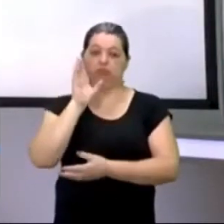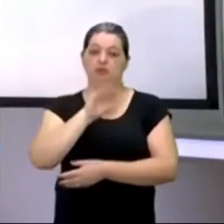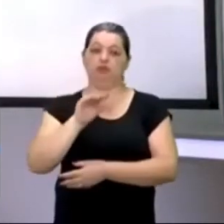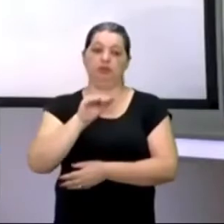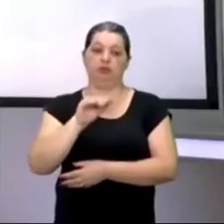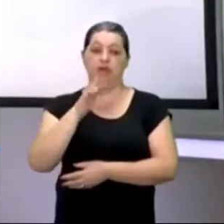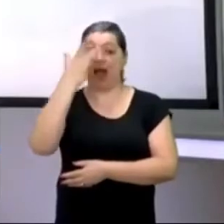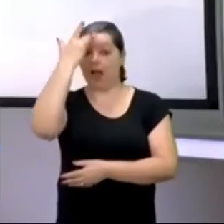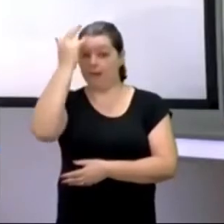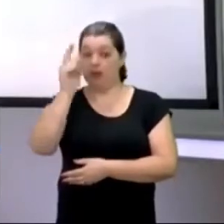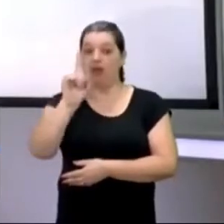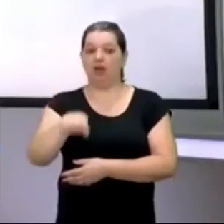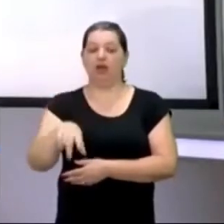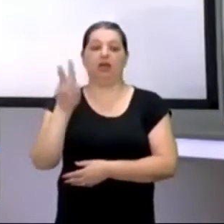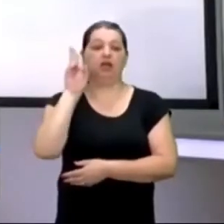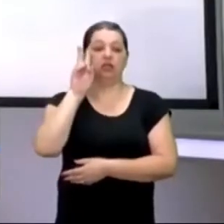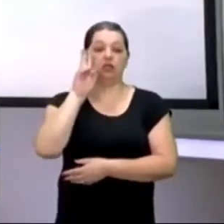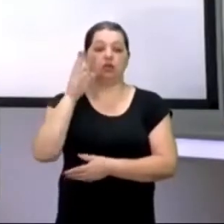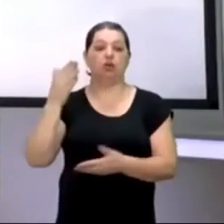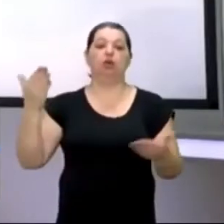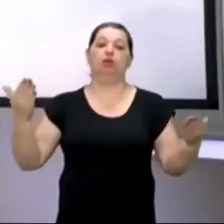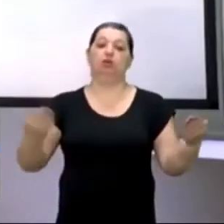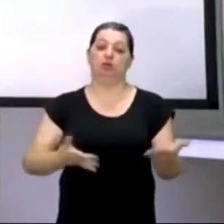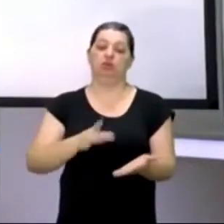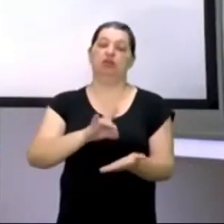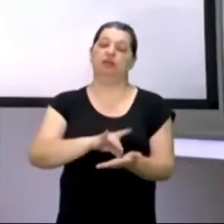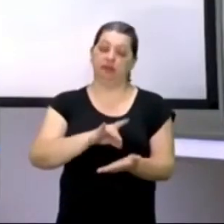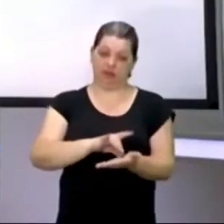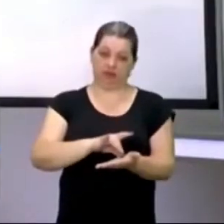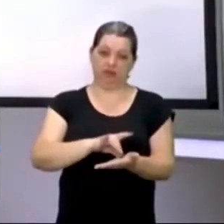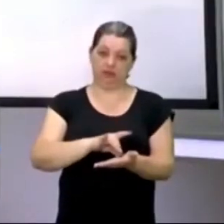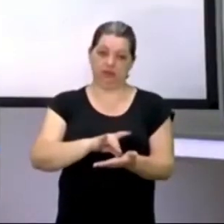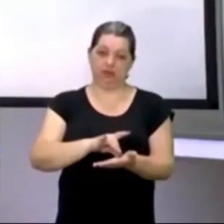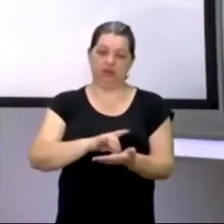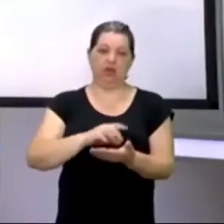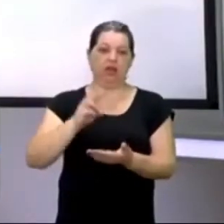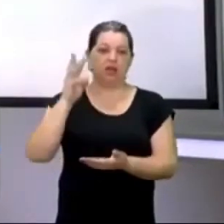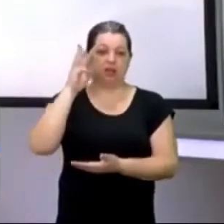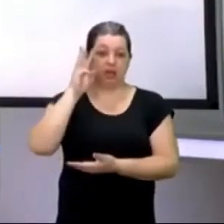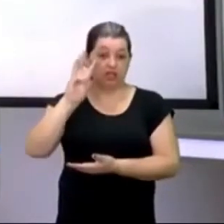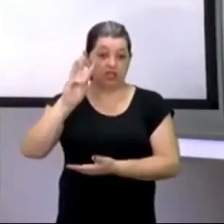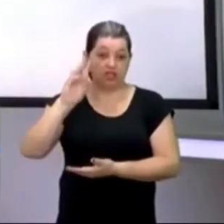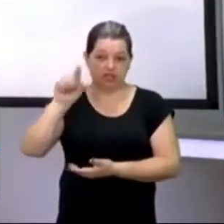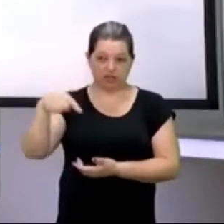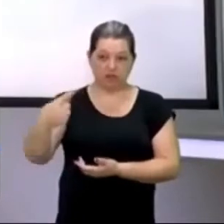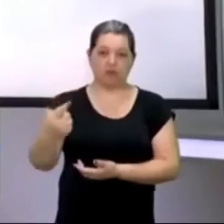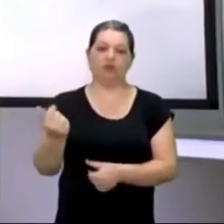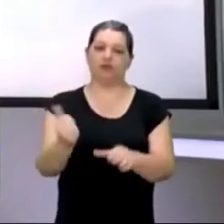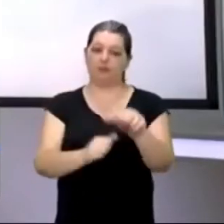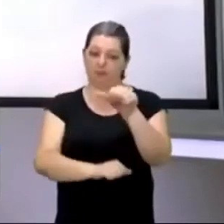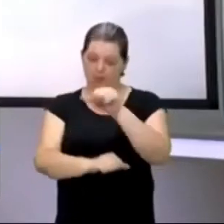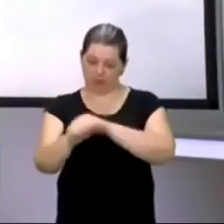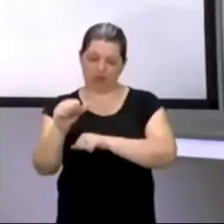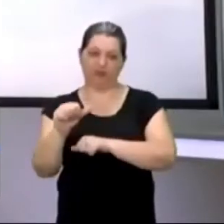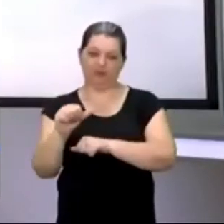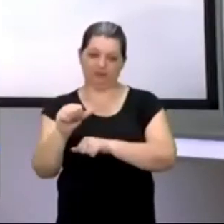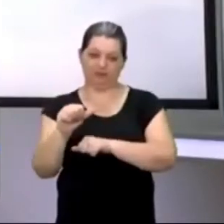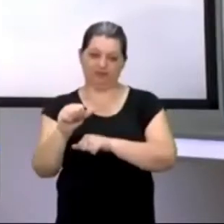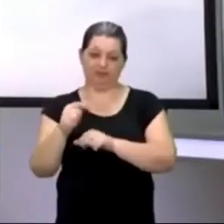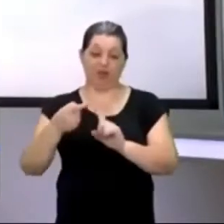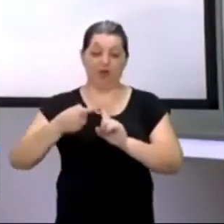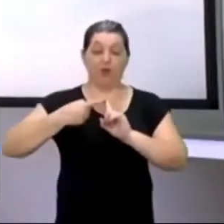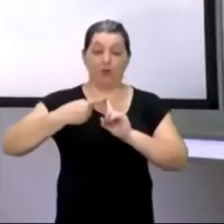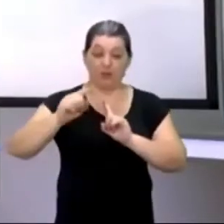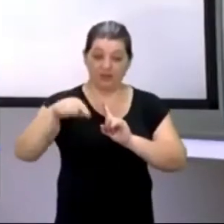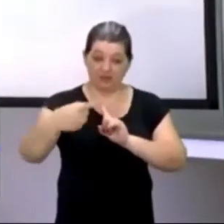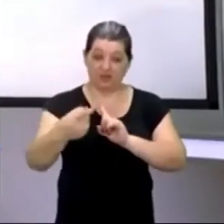ser uma história, sobre a verdade, daqui a 3 dias, essa história, vai mudar um pouquinho, daqui a uma semana,